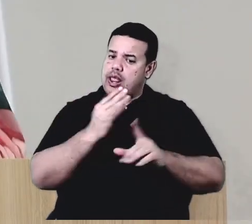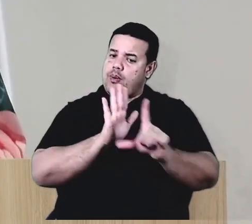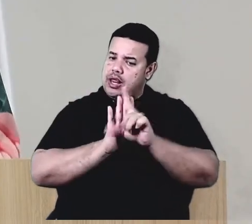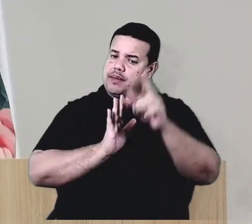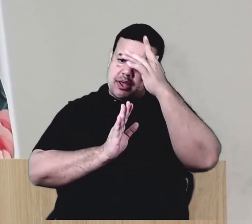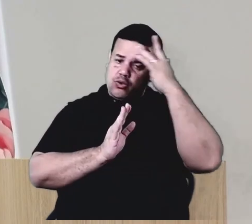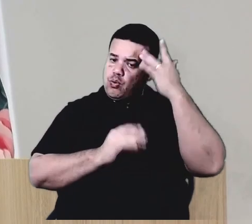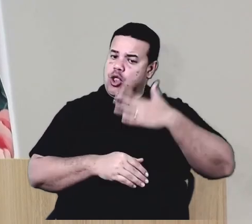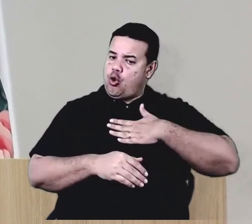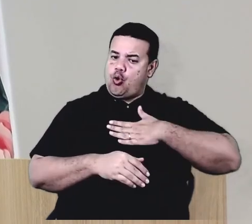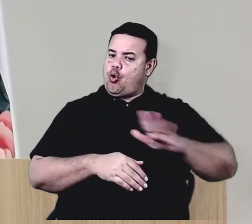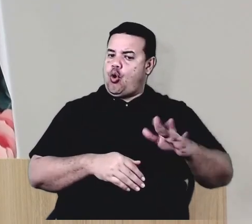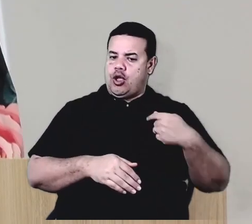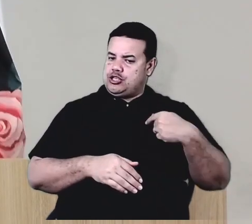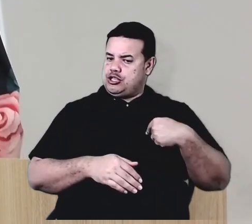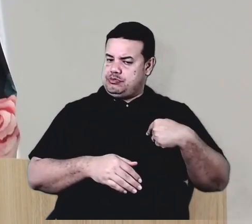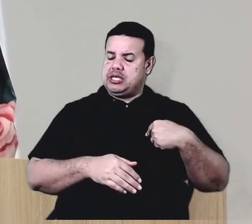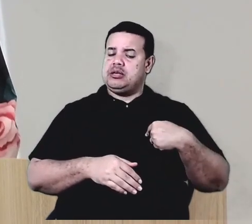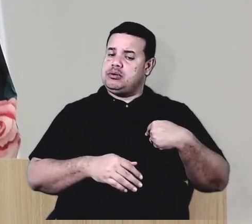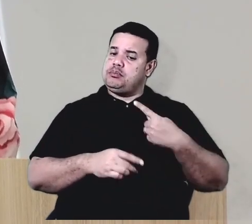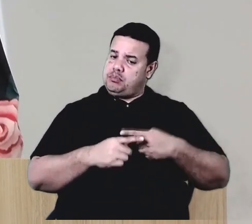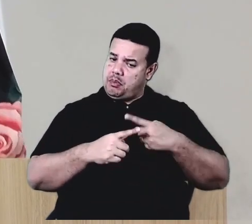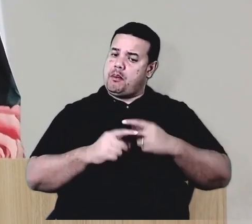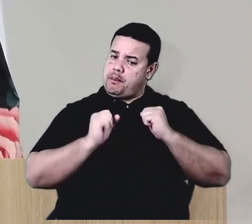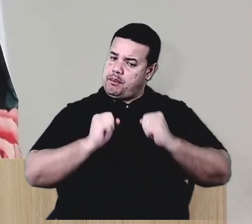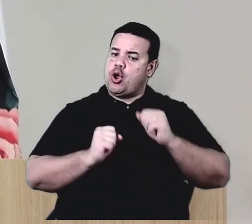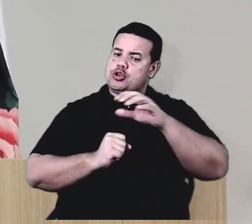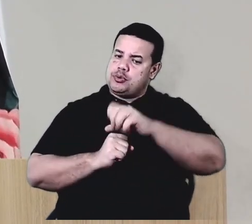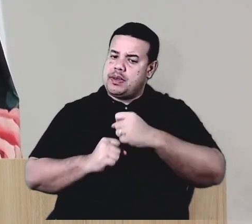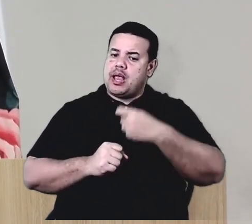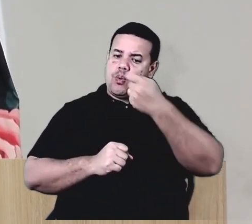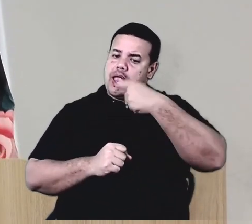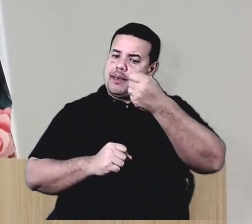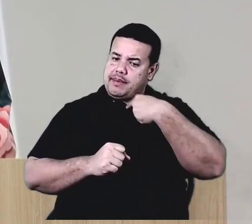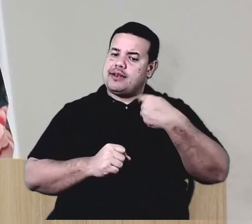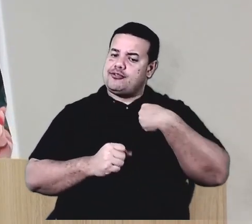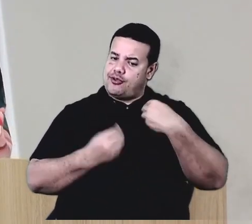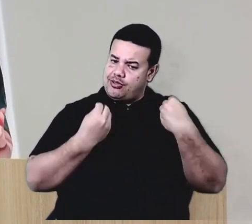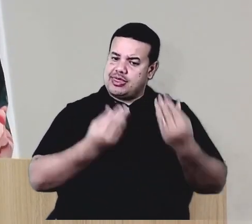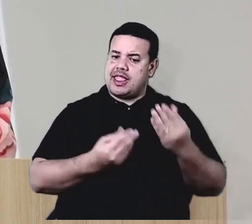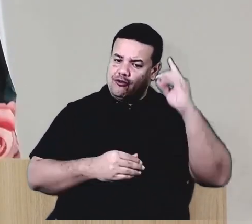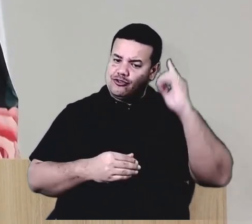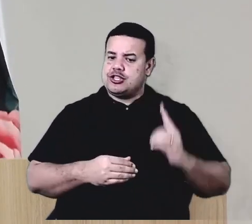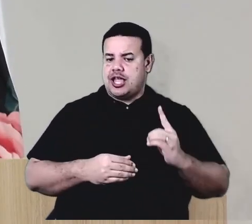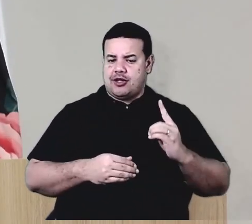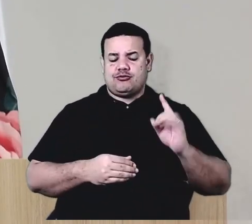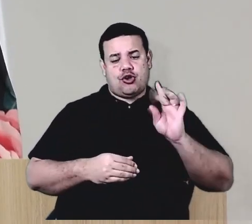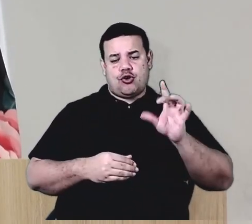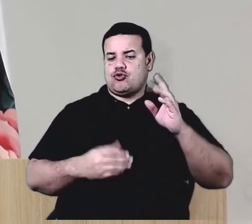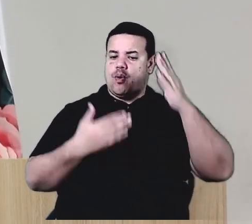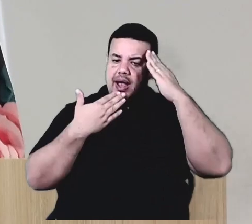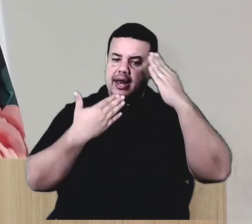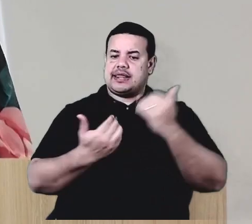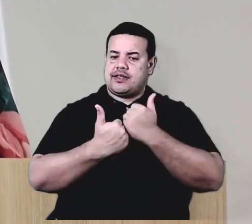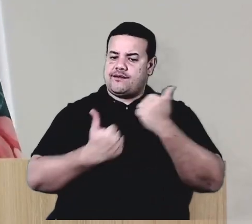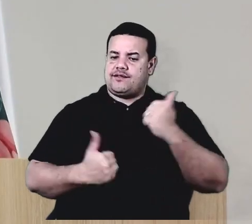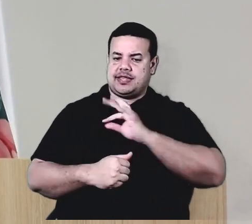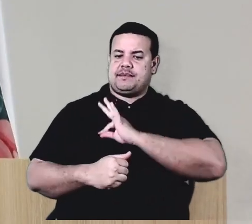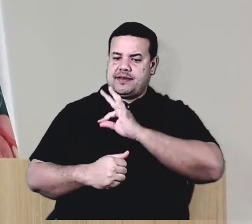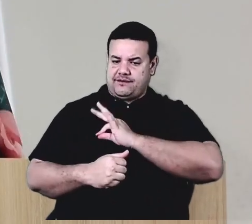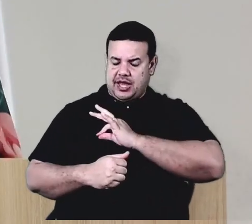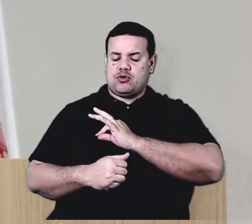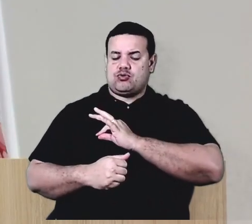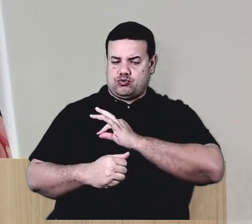pegar o remédio, porque eu dei direito. E eu tenho só a agradecer, Giliade, você que está aqui, vice-prefeito, e o nosso prefeito Heraldo, de